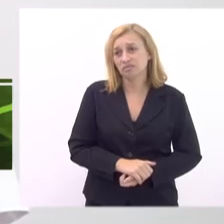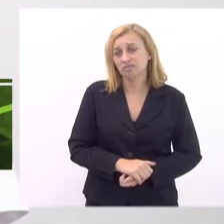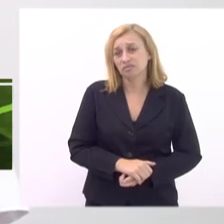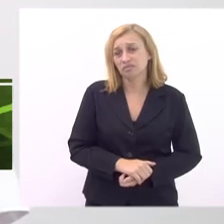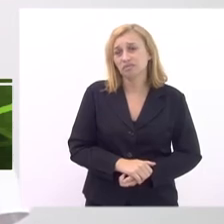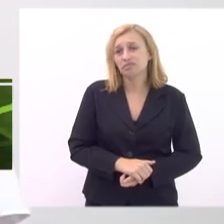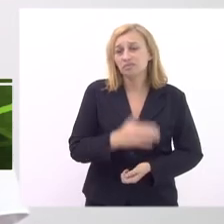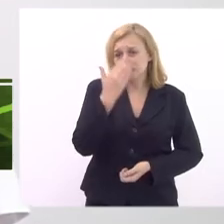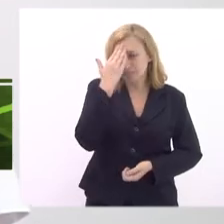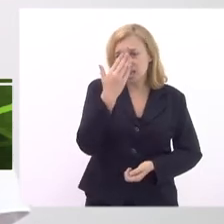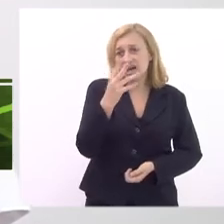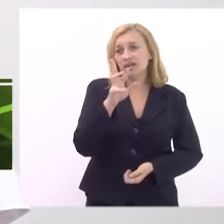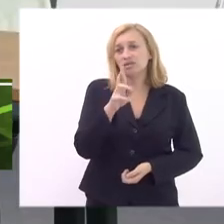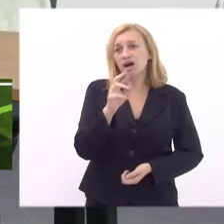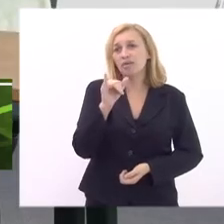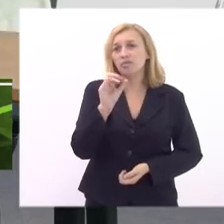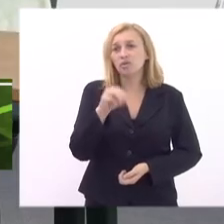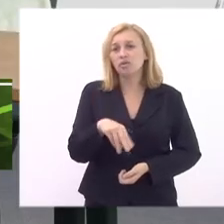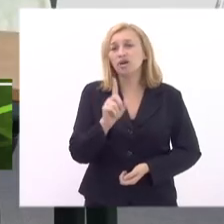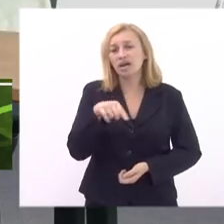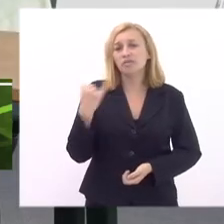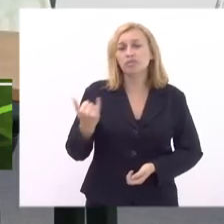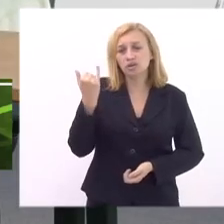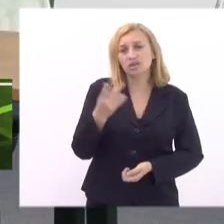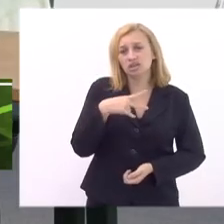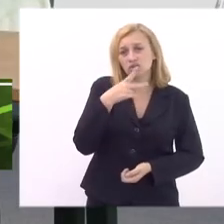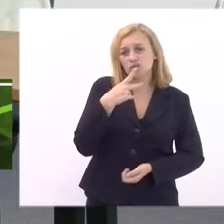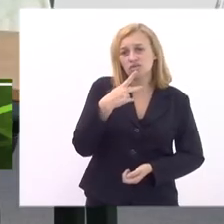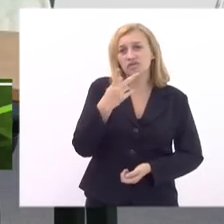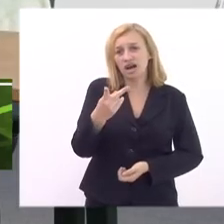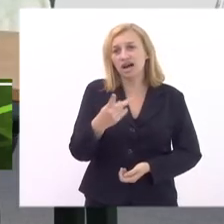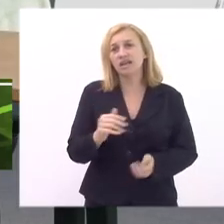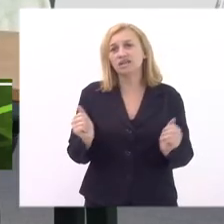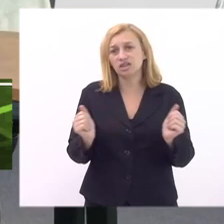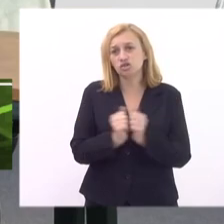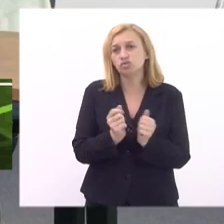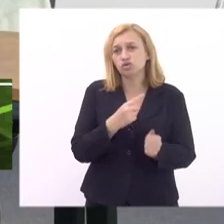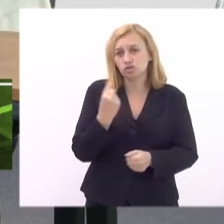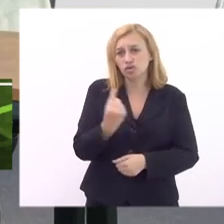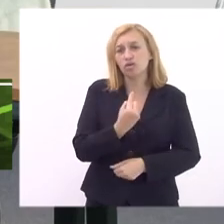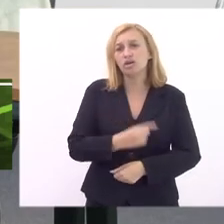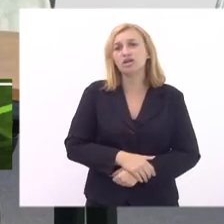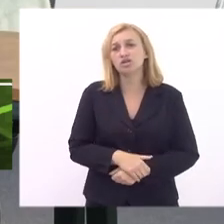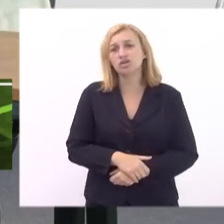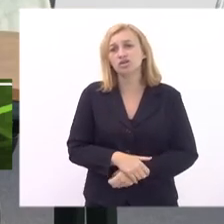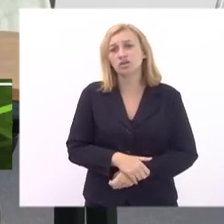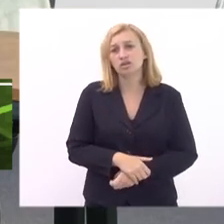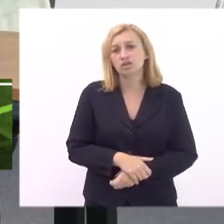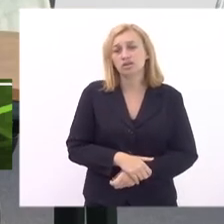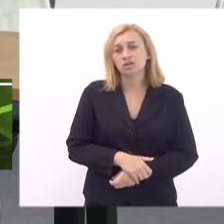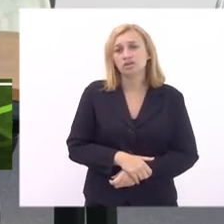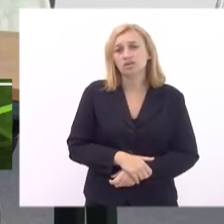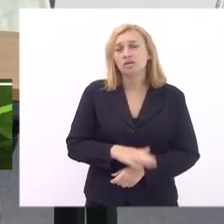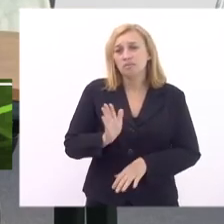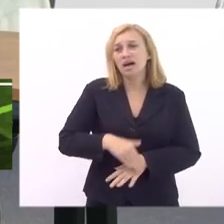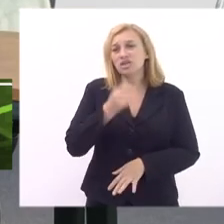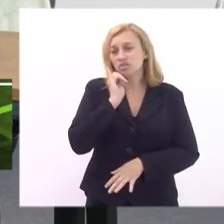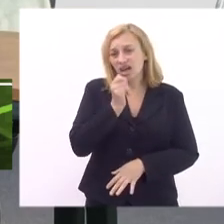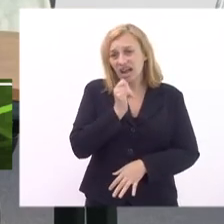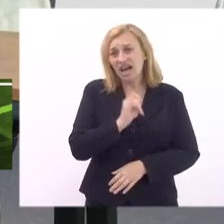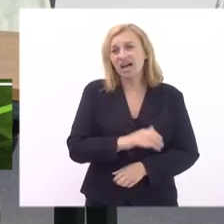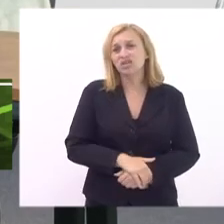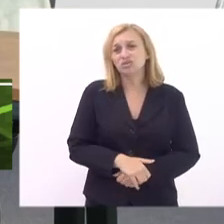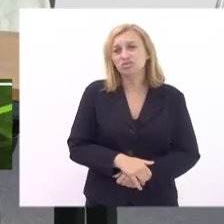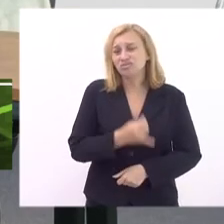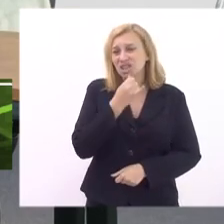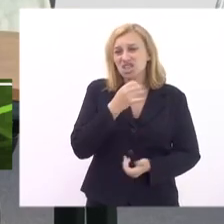obrigado Ramon muito importante aqui a sua presença junto conosco trazendo aí mais um relato